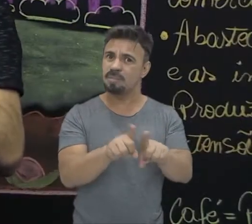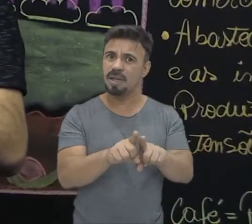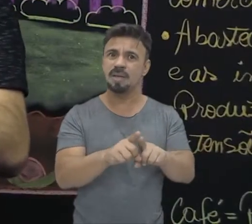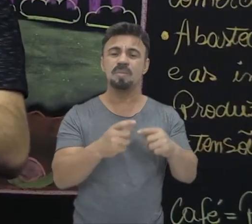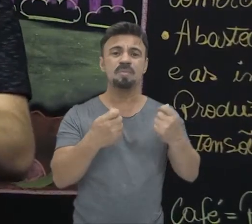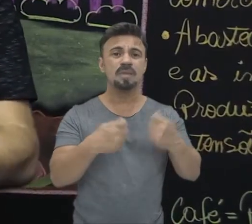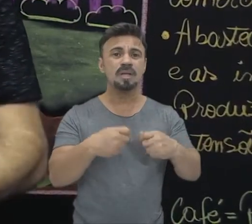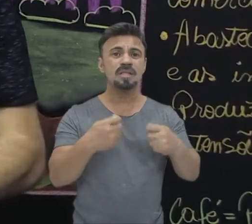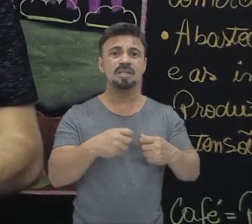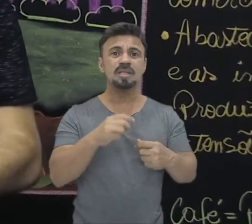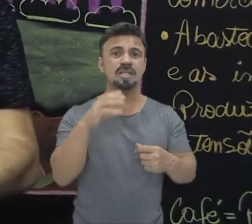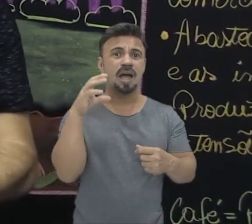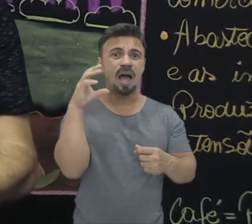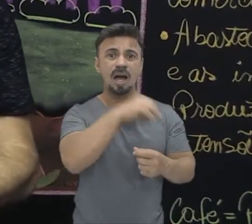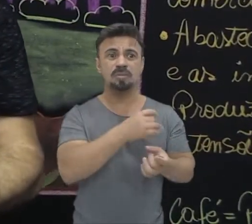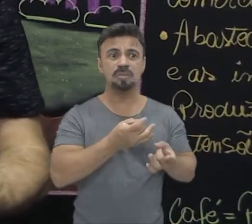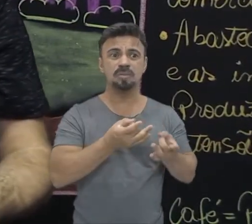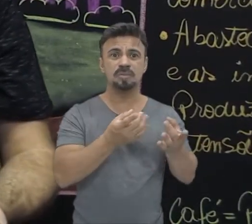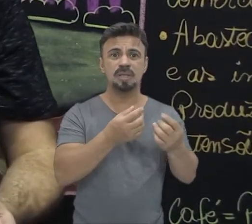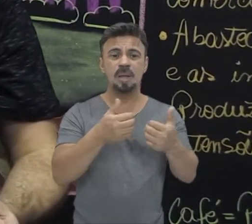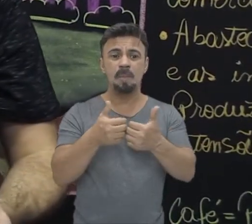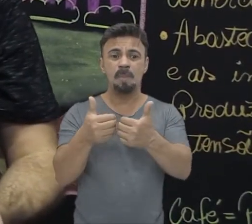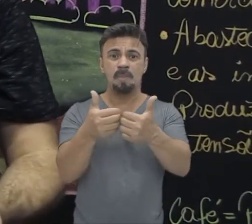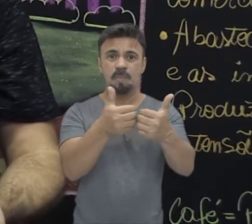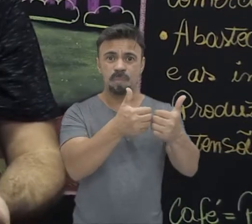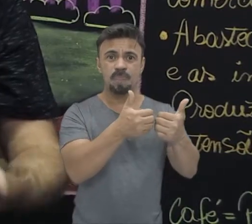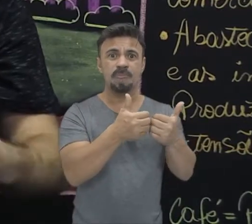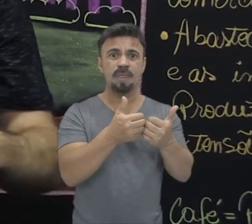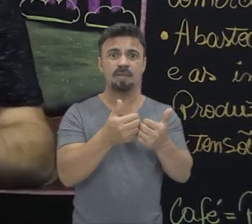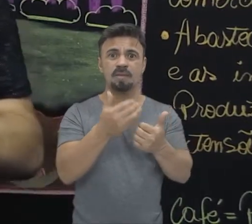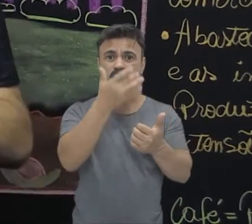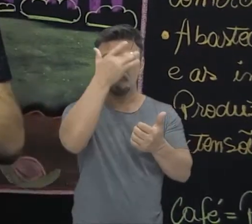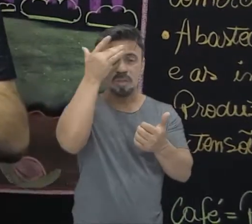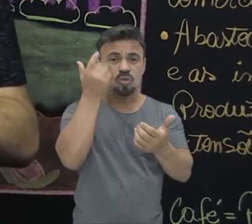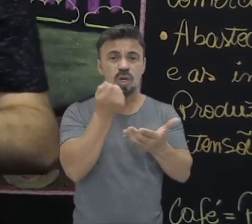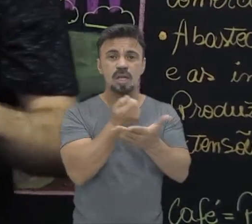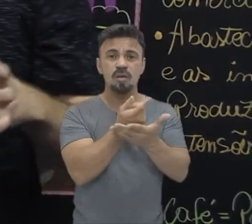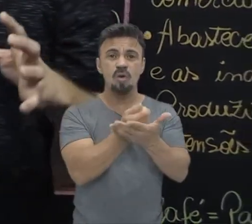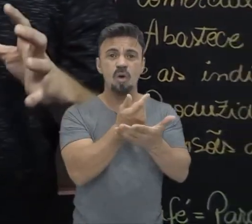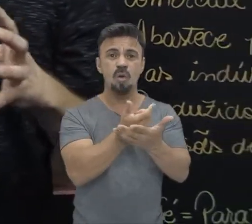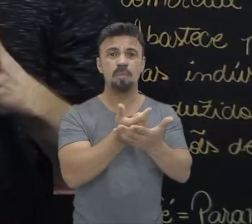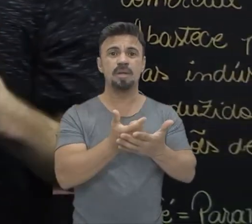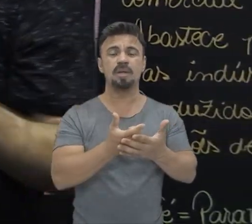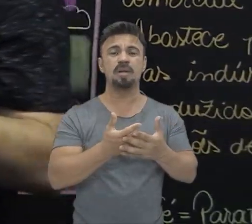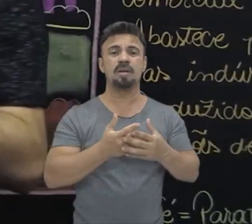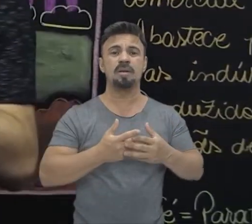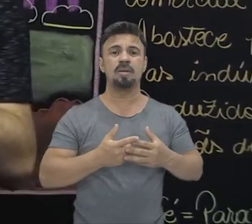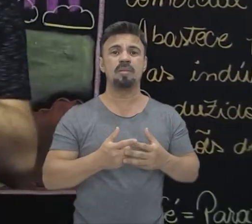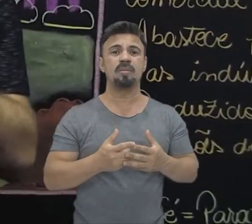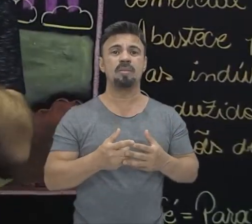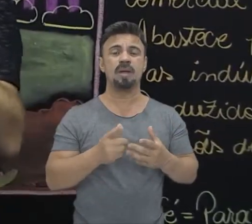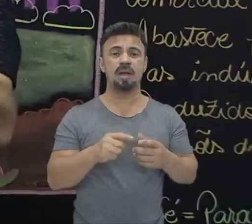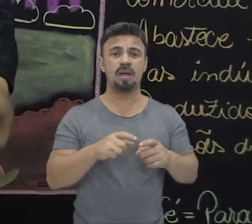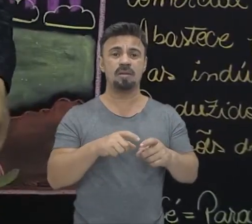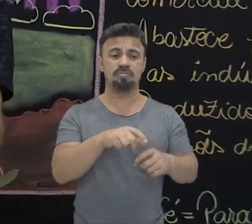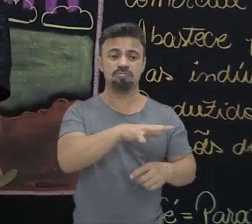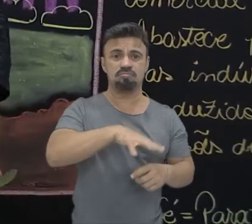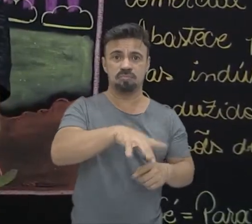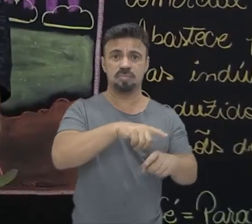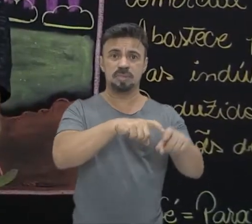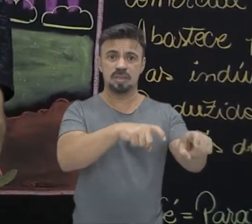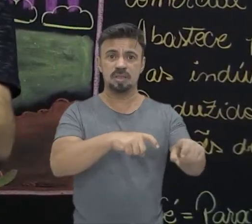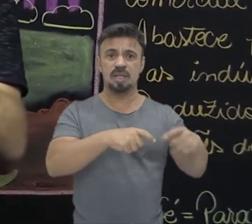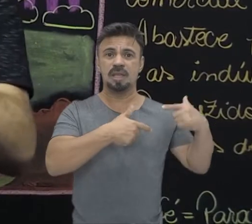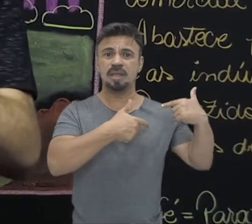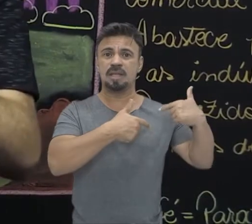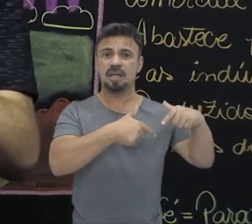necessário que aconteça perto das áreas onde serão consumidas. Então, basicamente, essa parte de agricultura tradicional